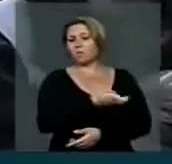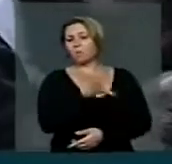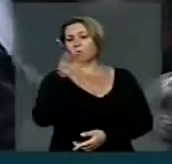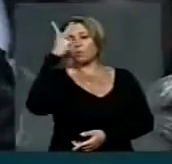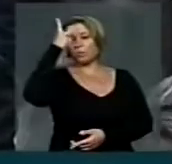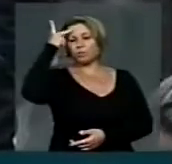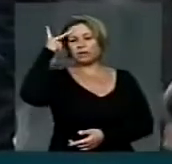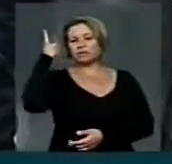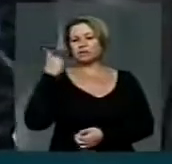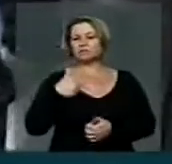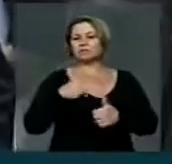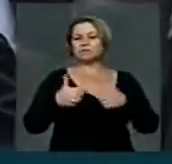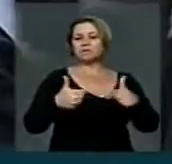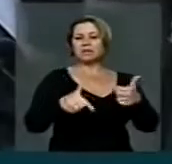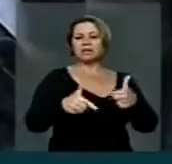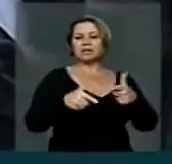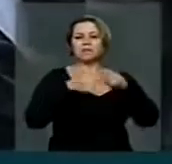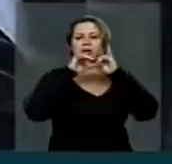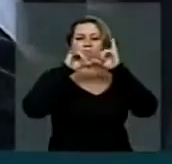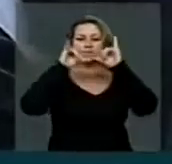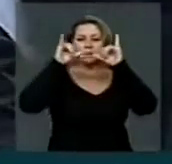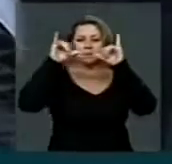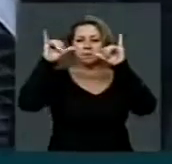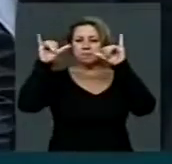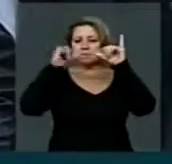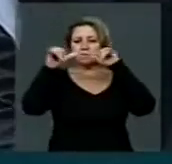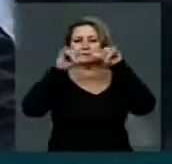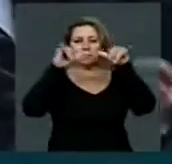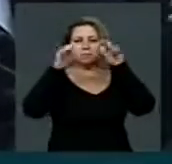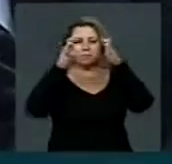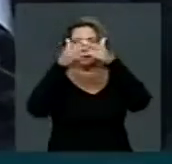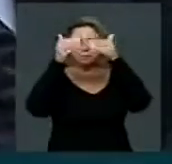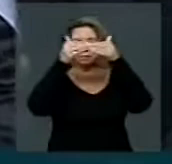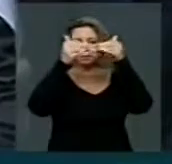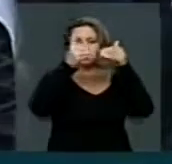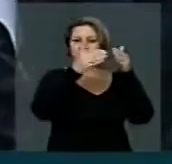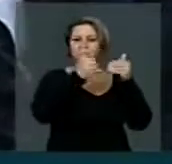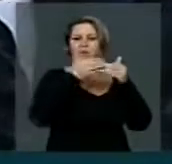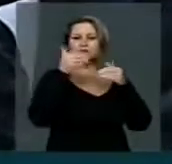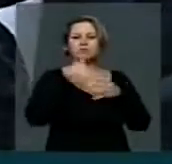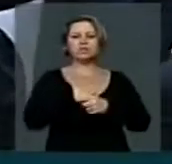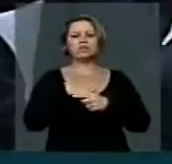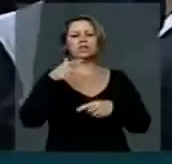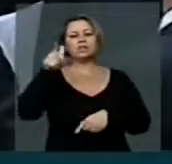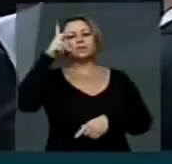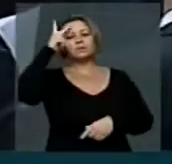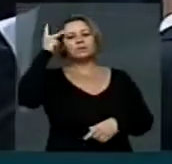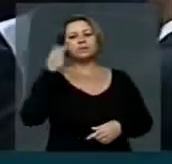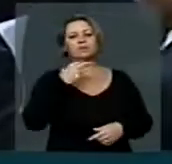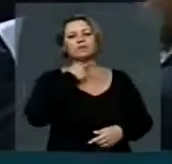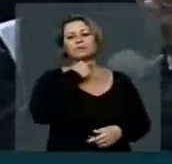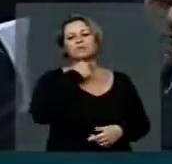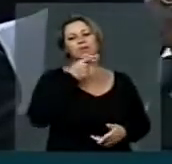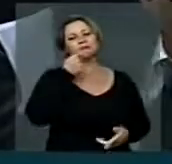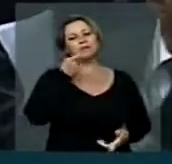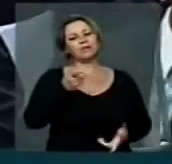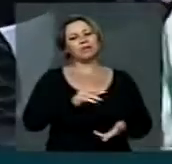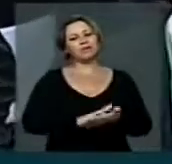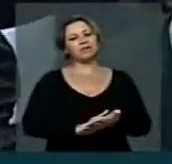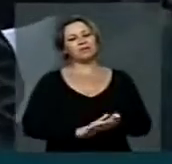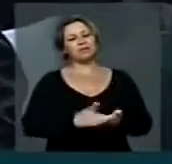cabos eleitorais, impedindo ao eleitor de manifestar a sua posição,